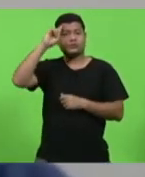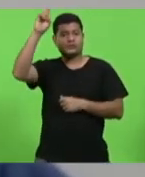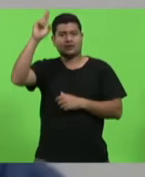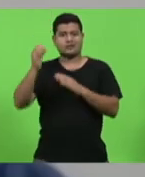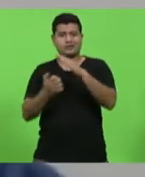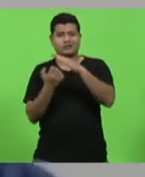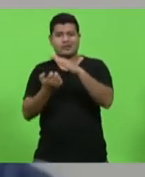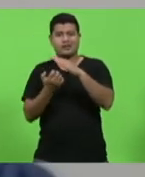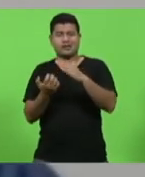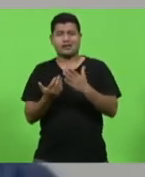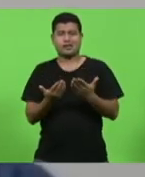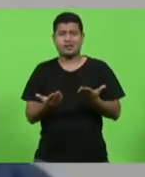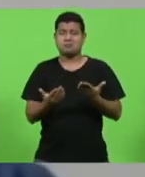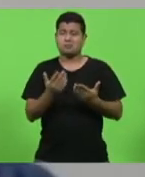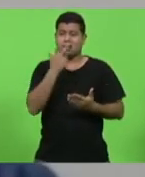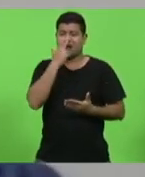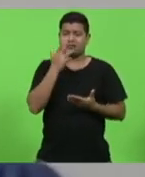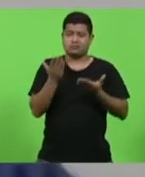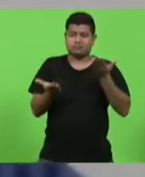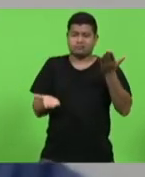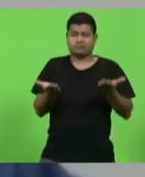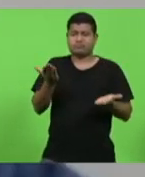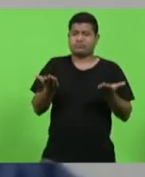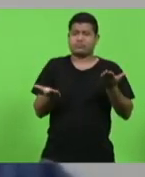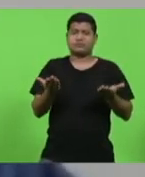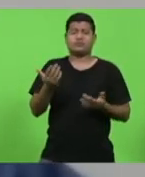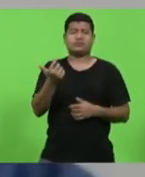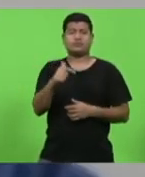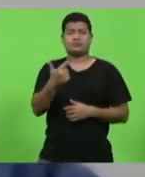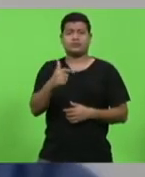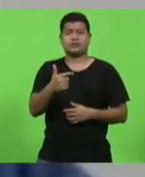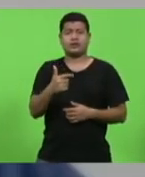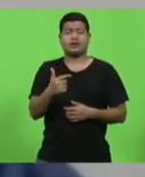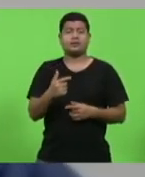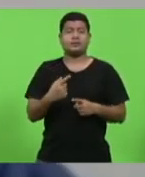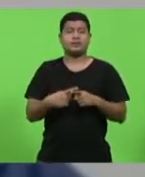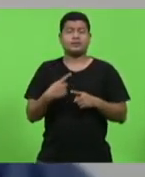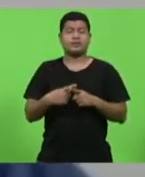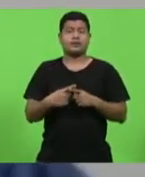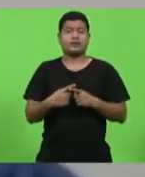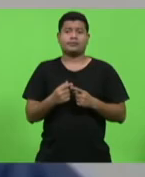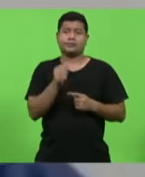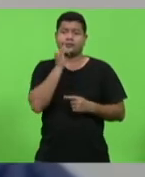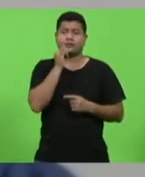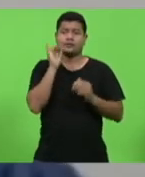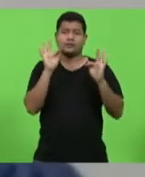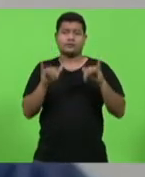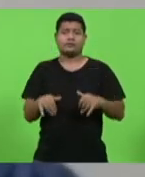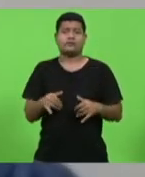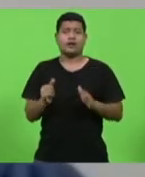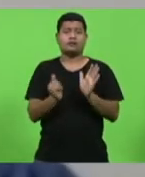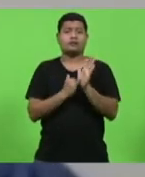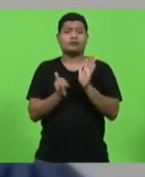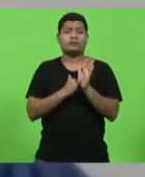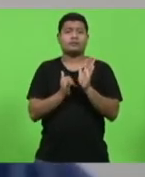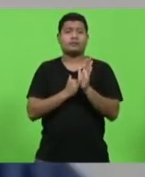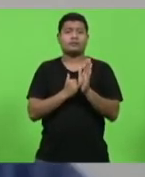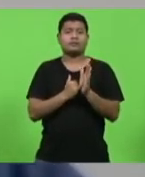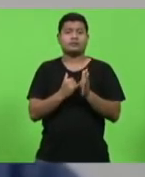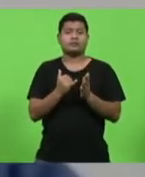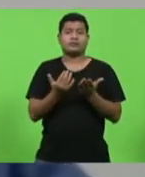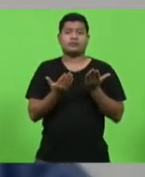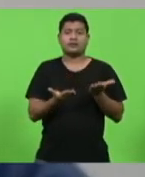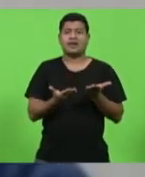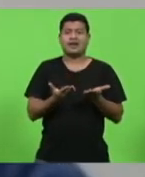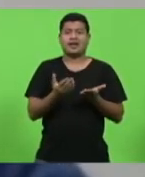desequilibrada pelo fim do imposto sindical obrigatório sem